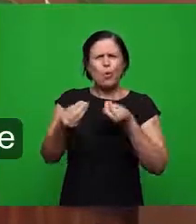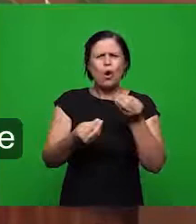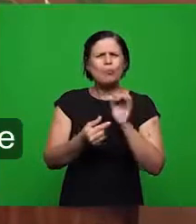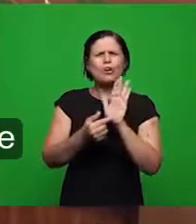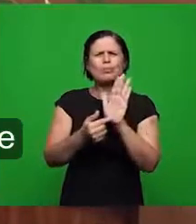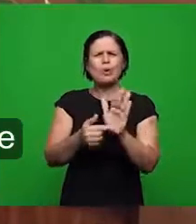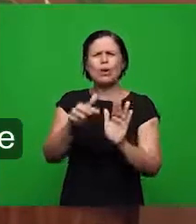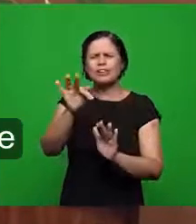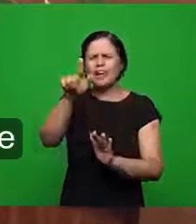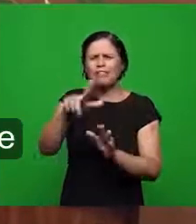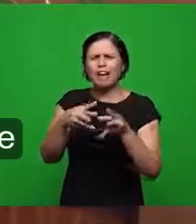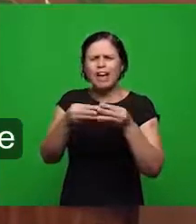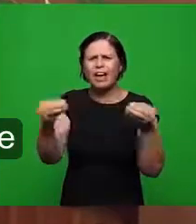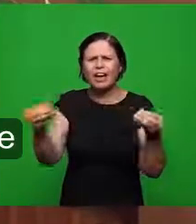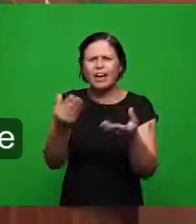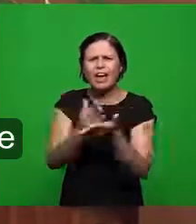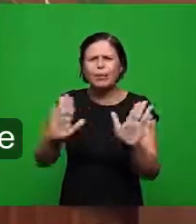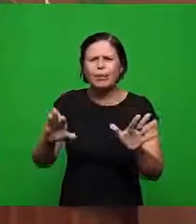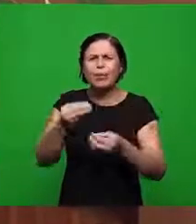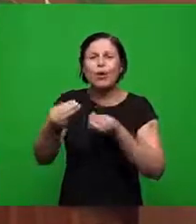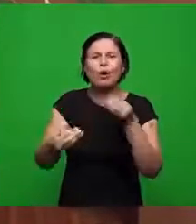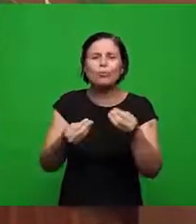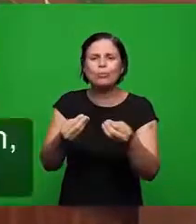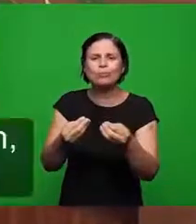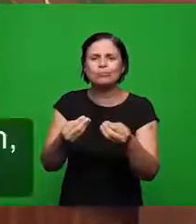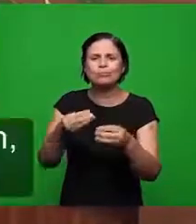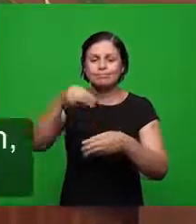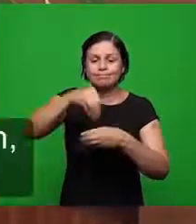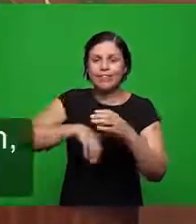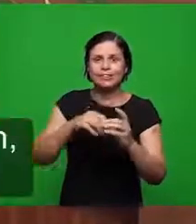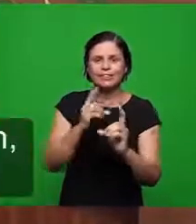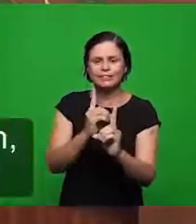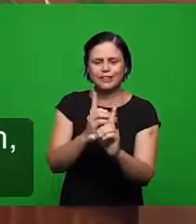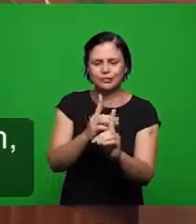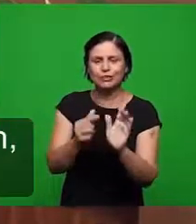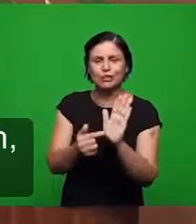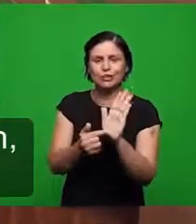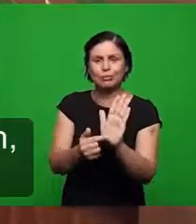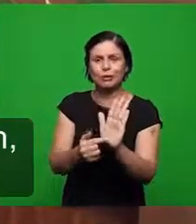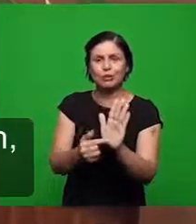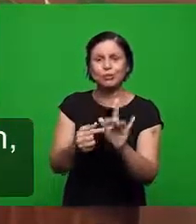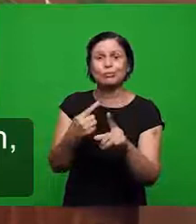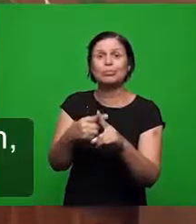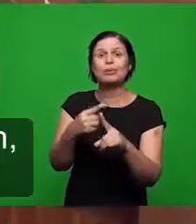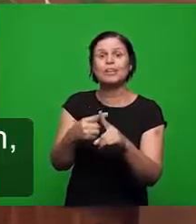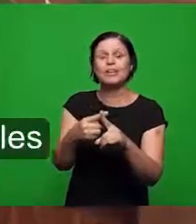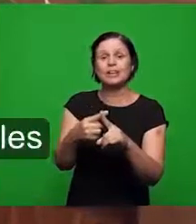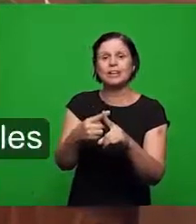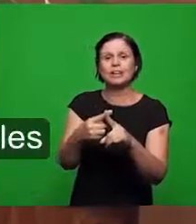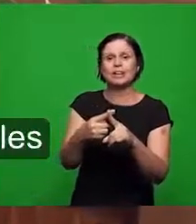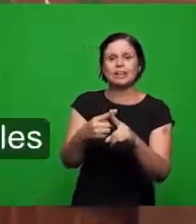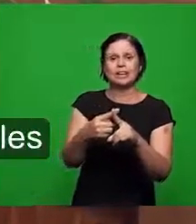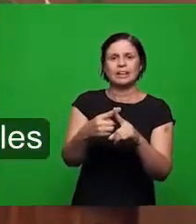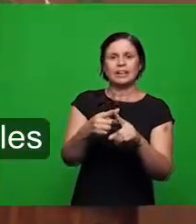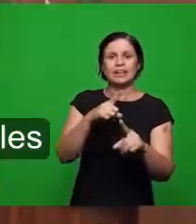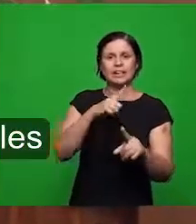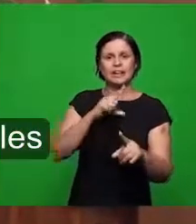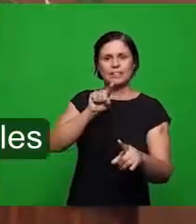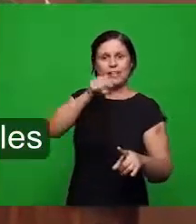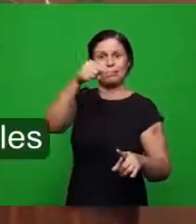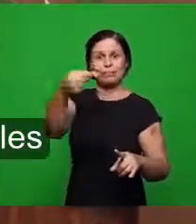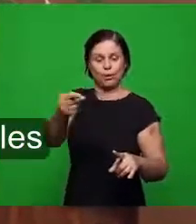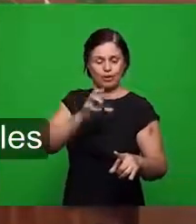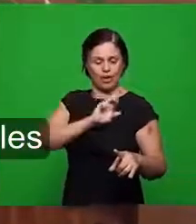evidenciados na doutrina teve a sua maior reação com a reforma quais são os elementos da